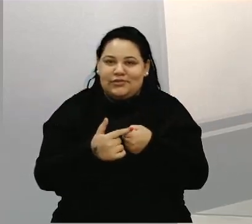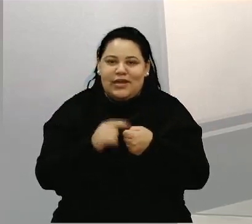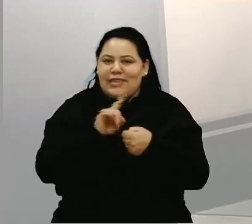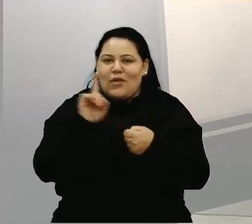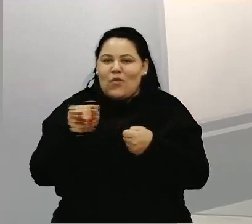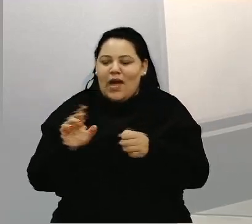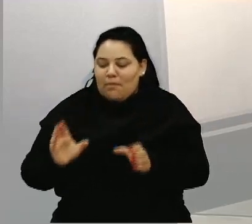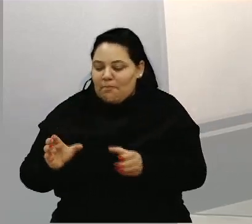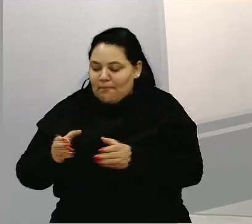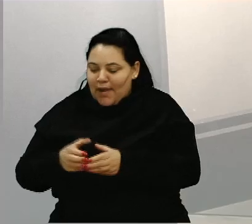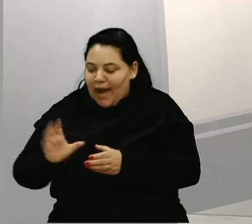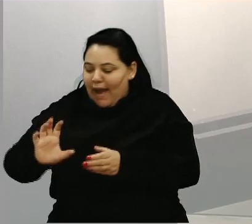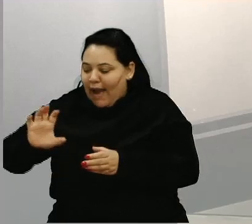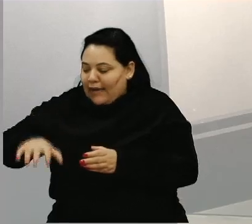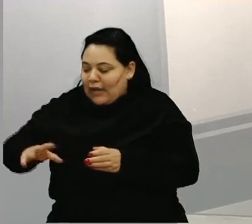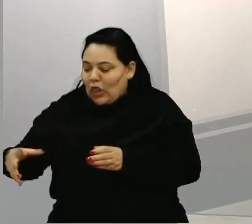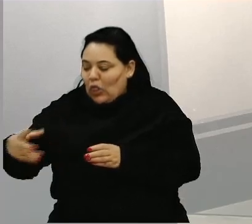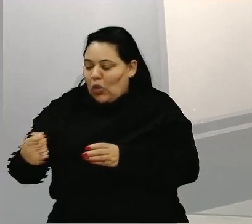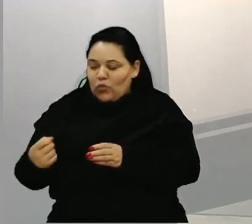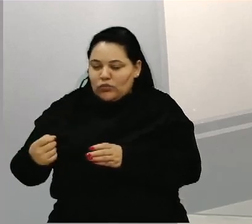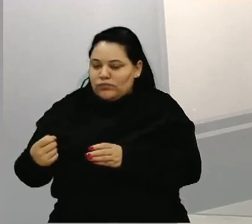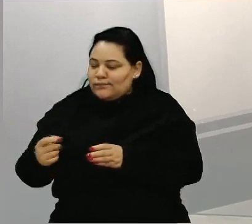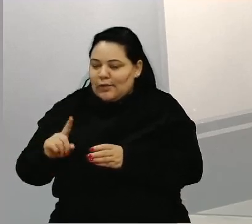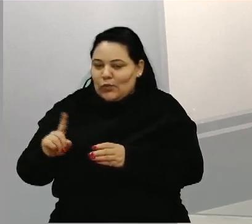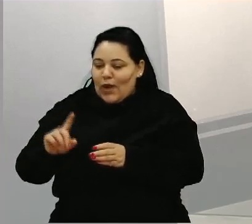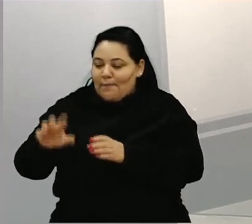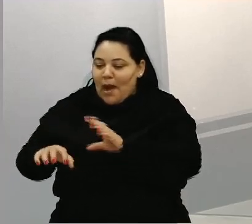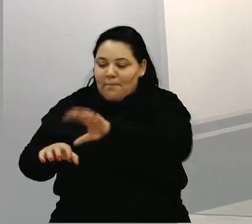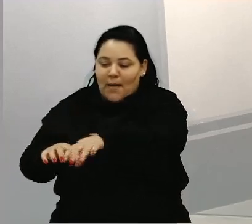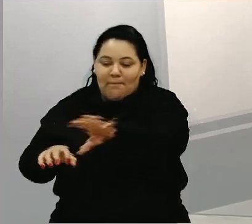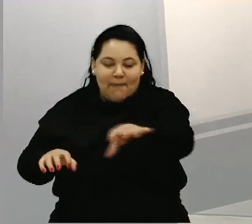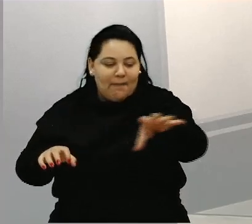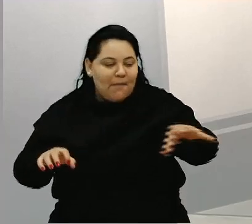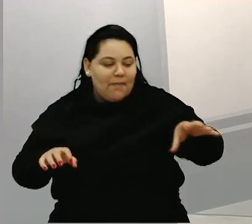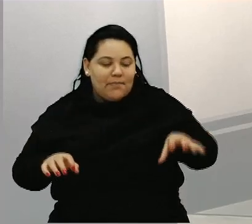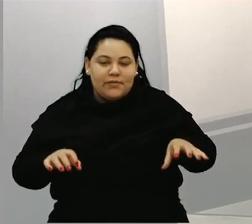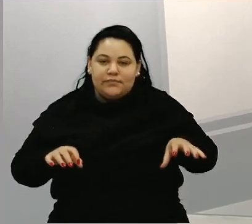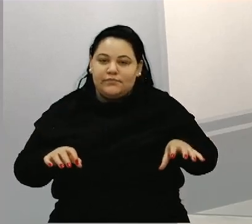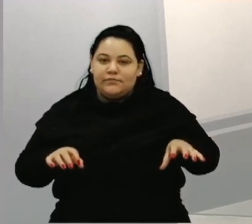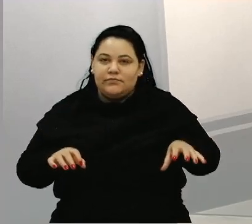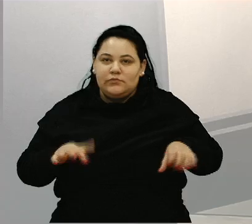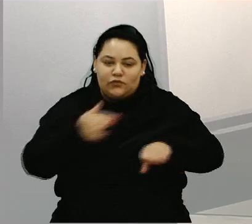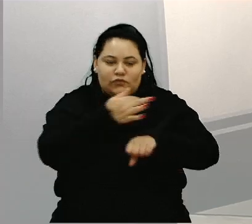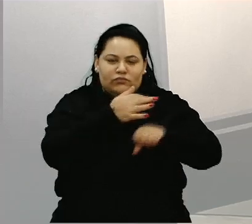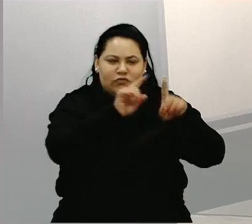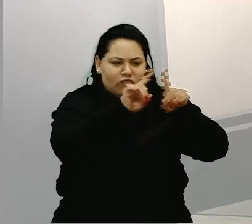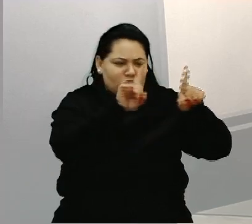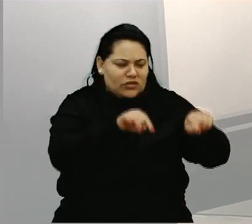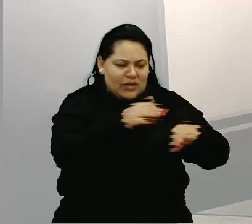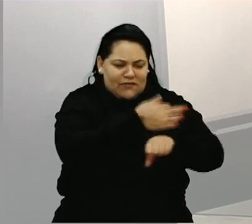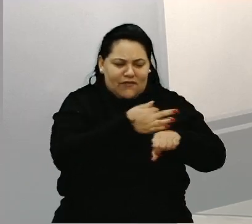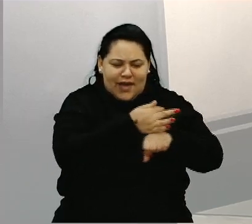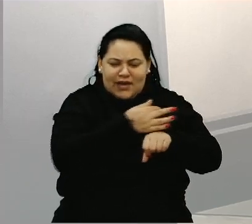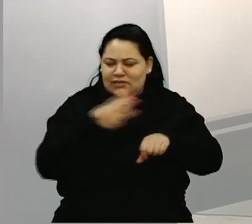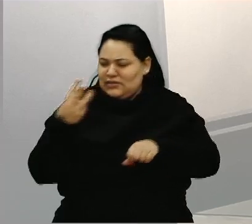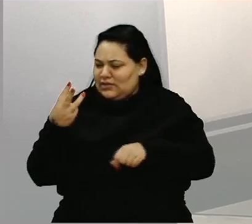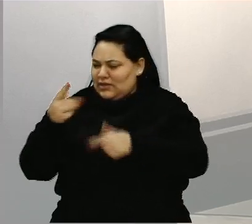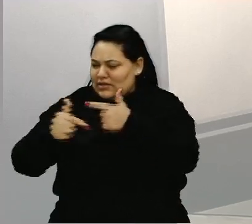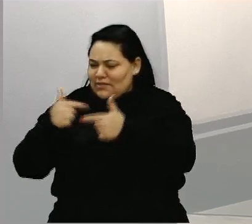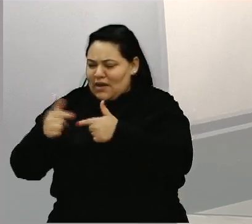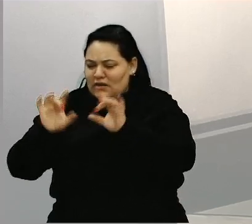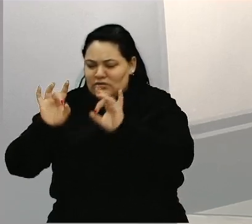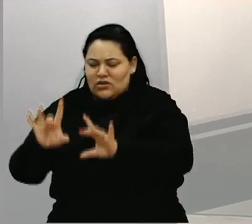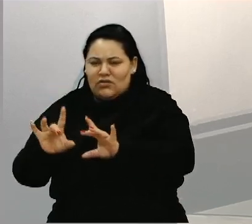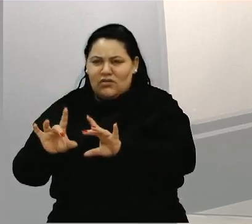ponto, vereador Felipe. Há poucos dias, três funcionários de férias, três nativas, uma patrola, um caminhão bom e um